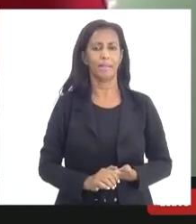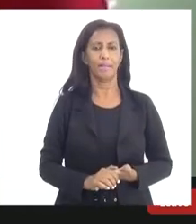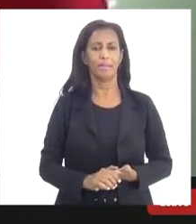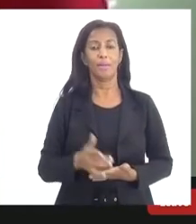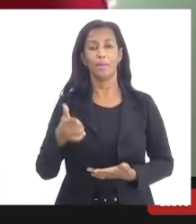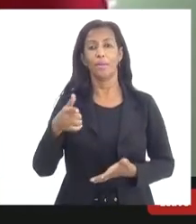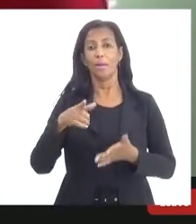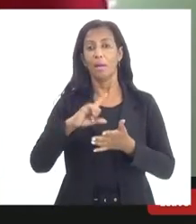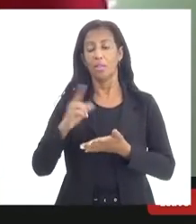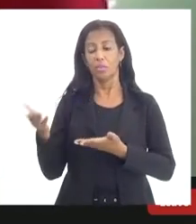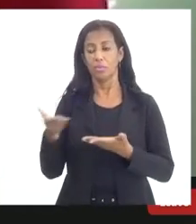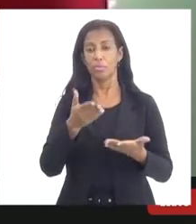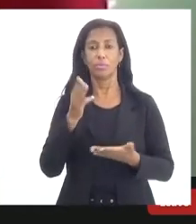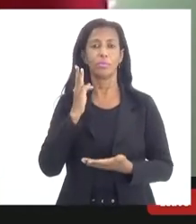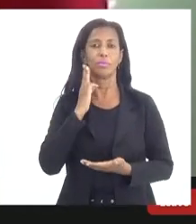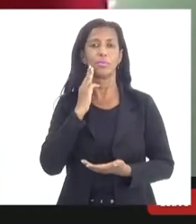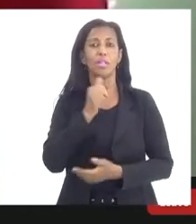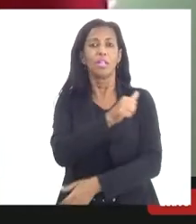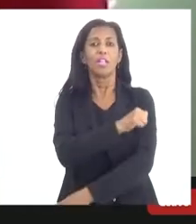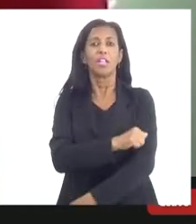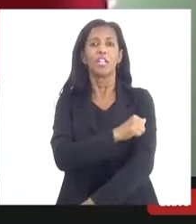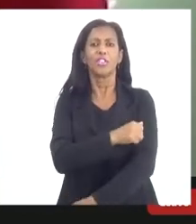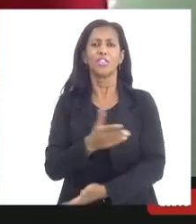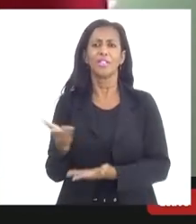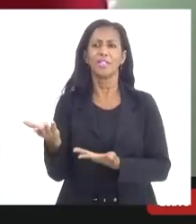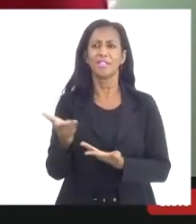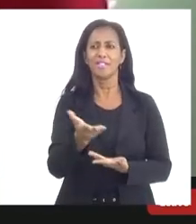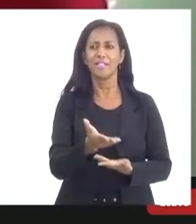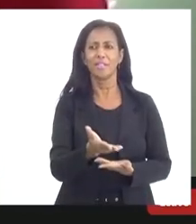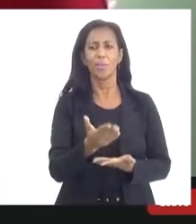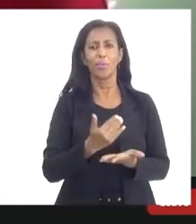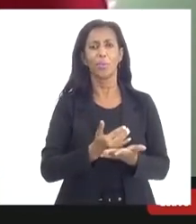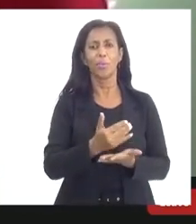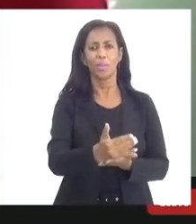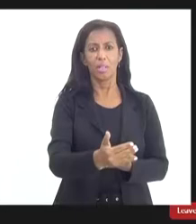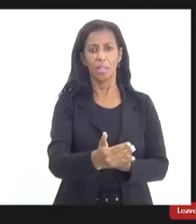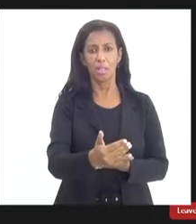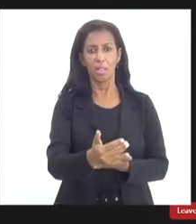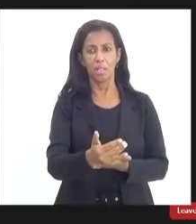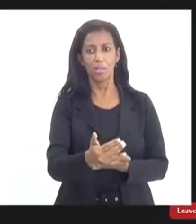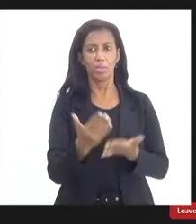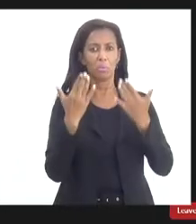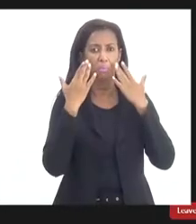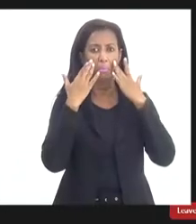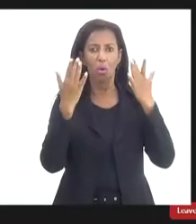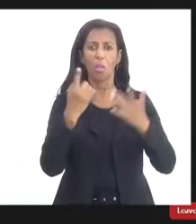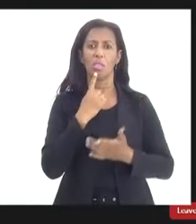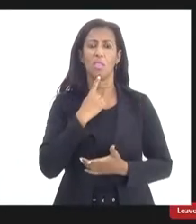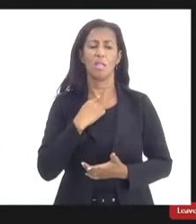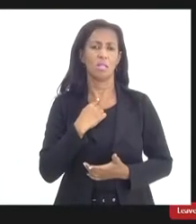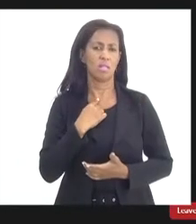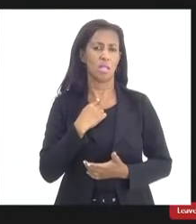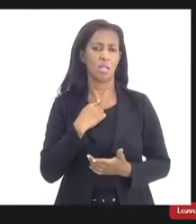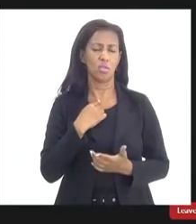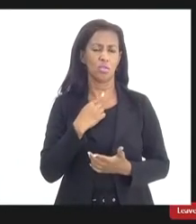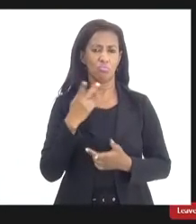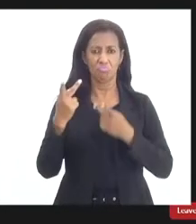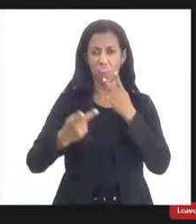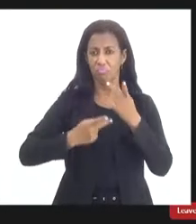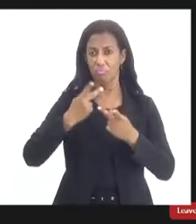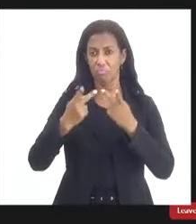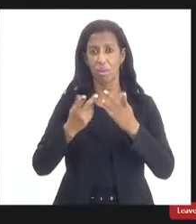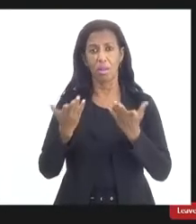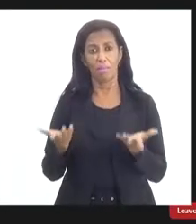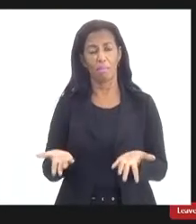Valdeck Carneiro a deputada enfermeira Regiane no início não havia manifestado desejo de falar